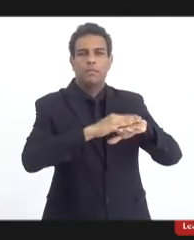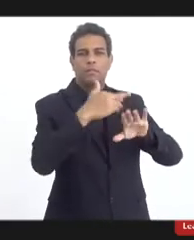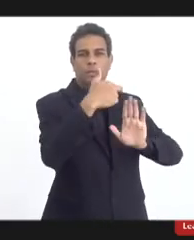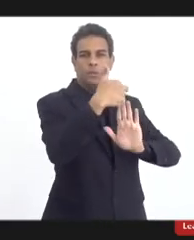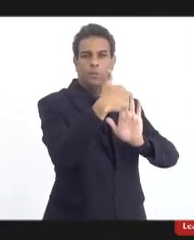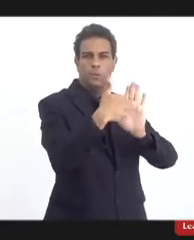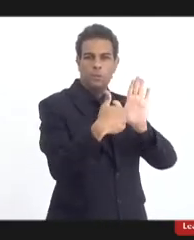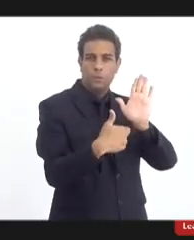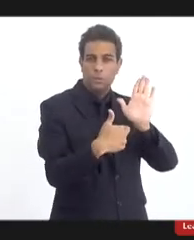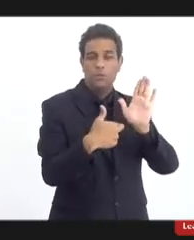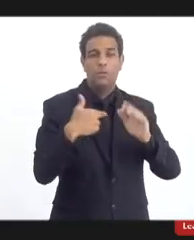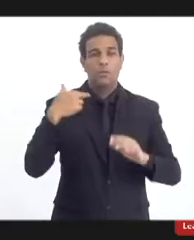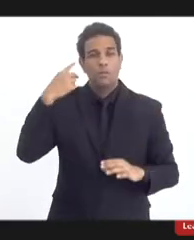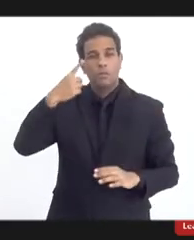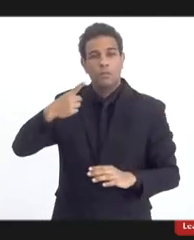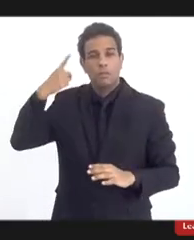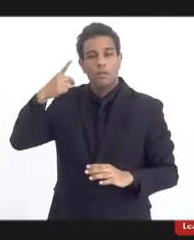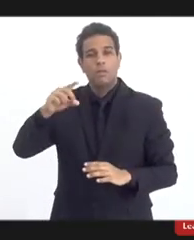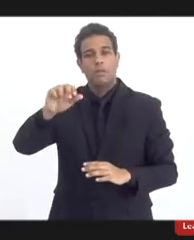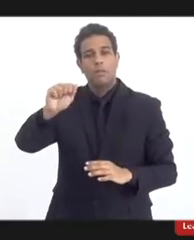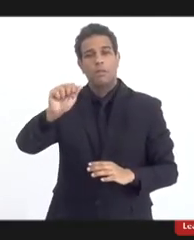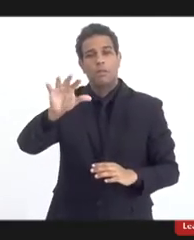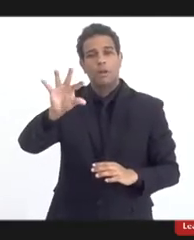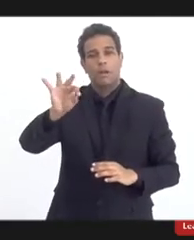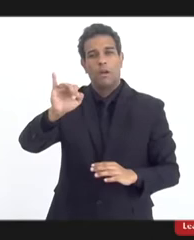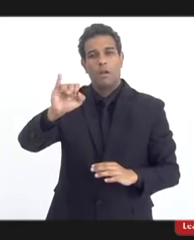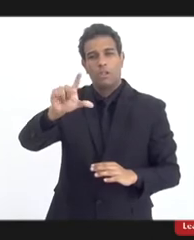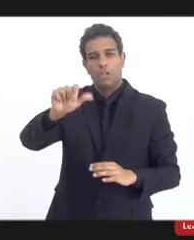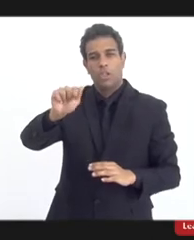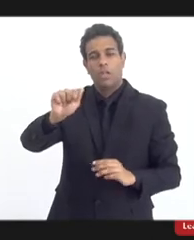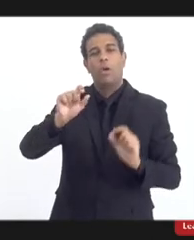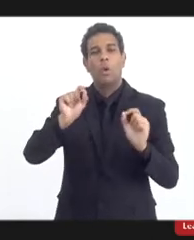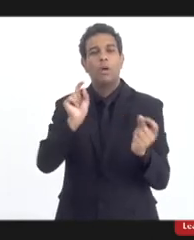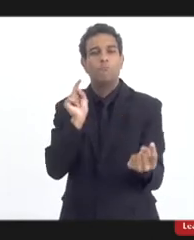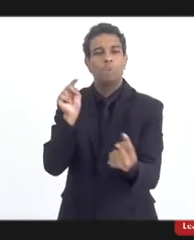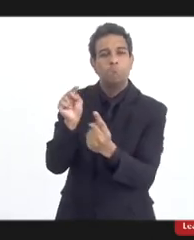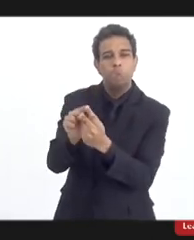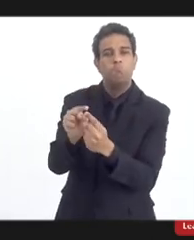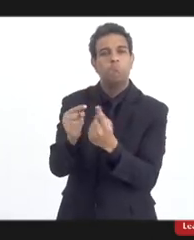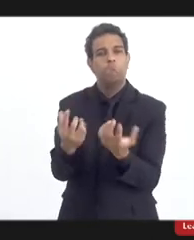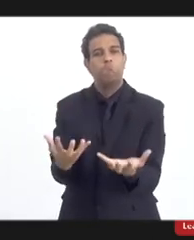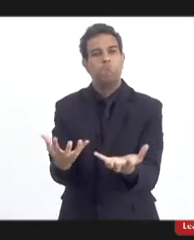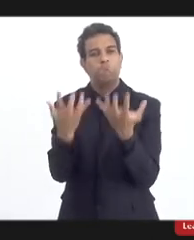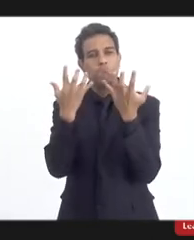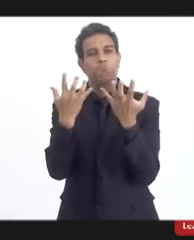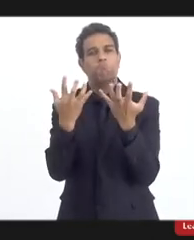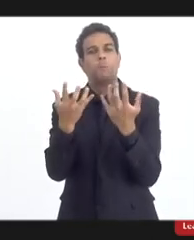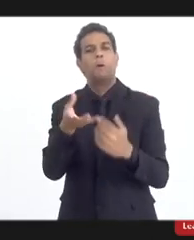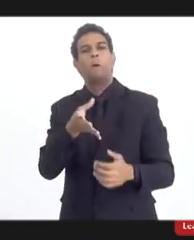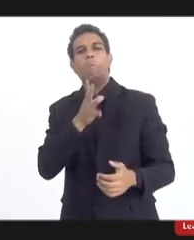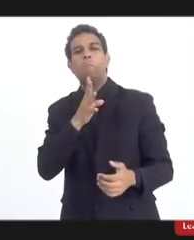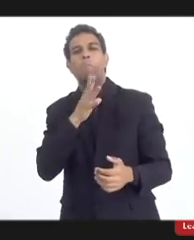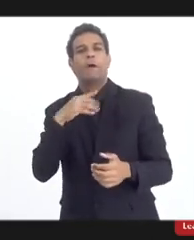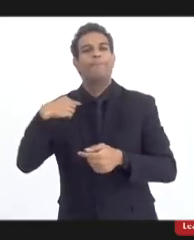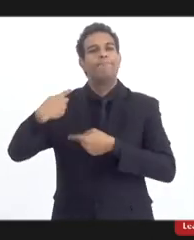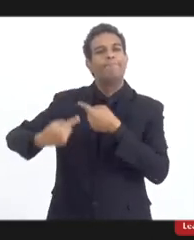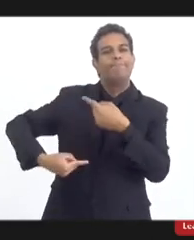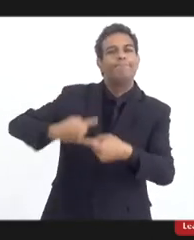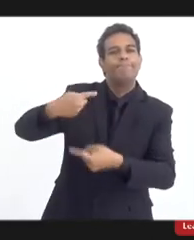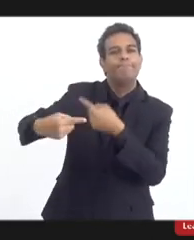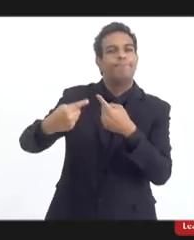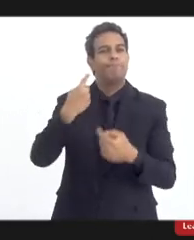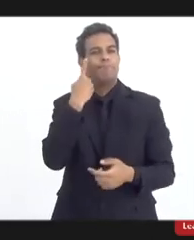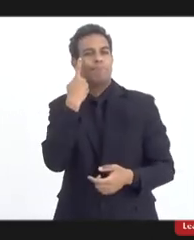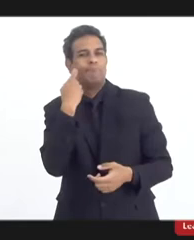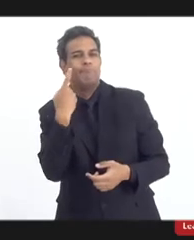deputado Átila Nunes, por quem eu nutro, cultivo uma admiração de